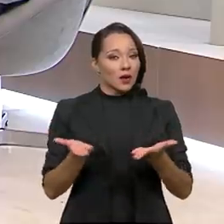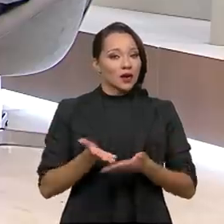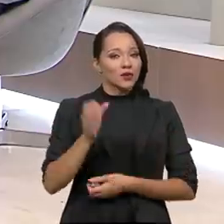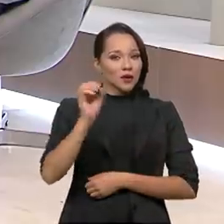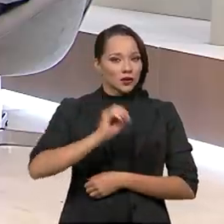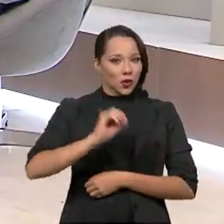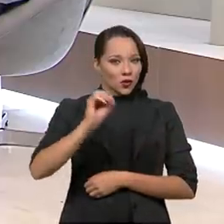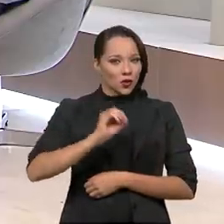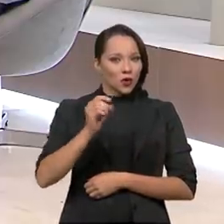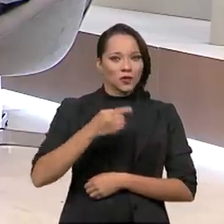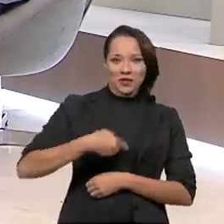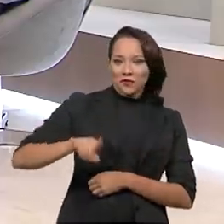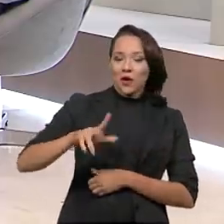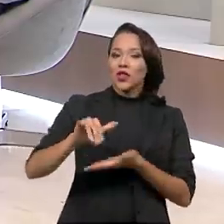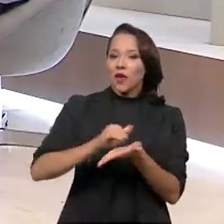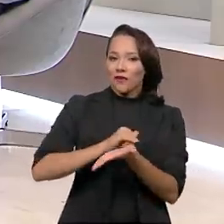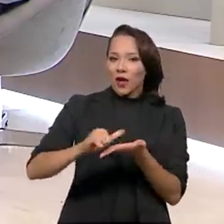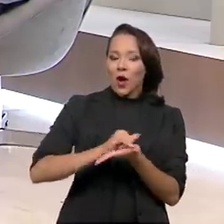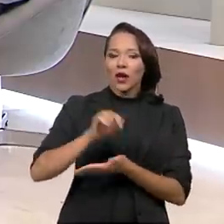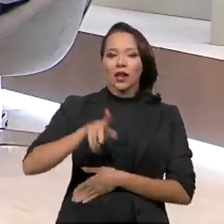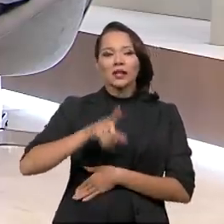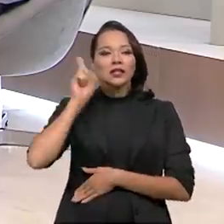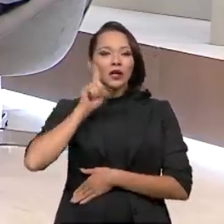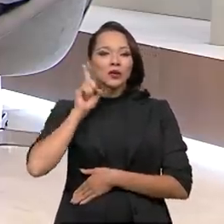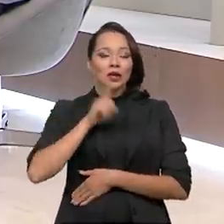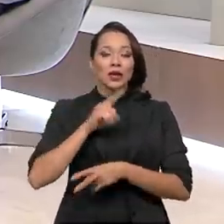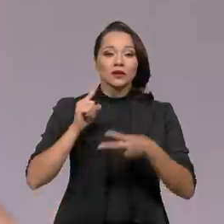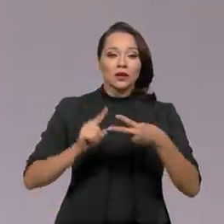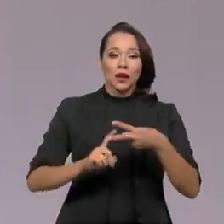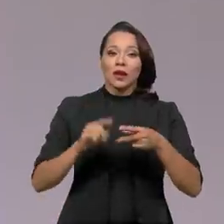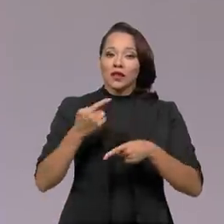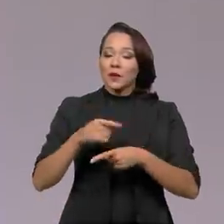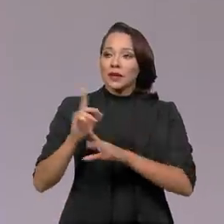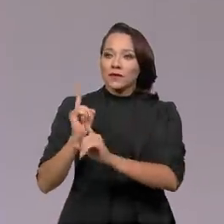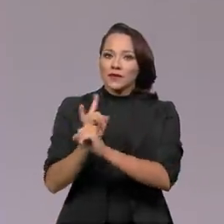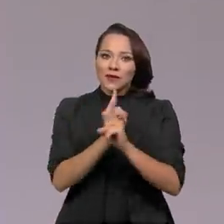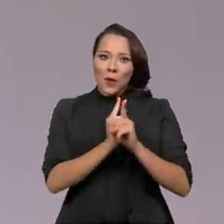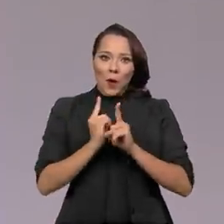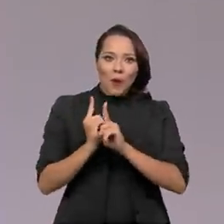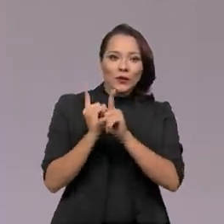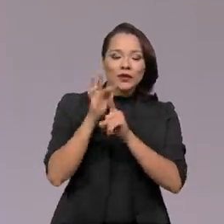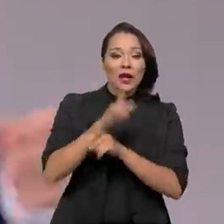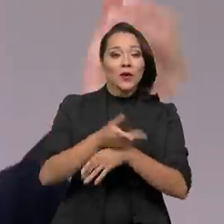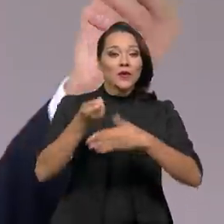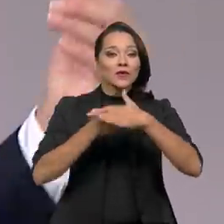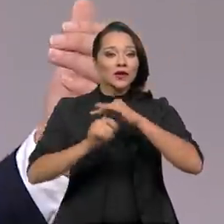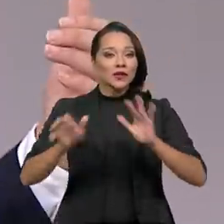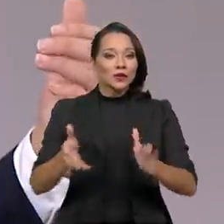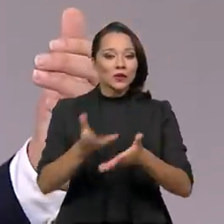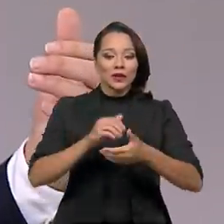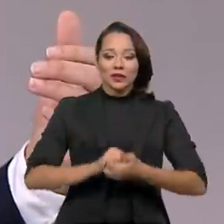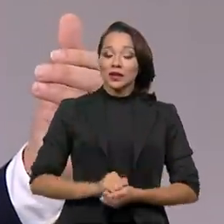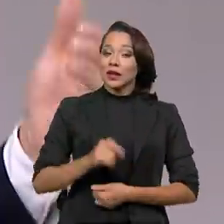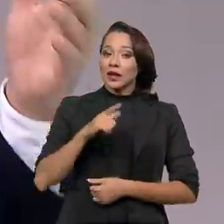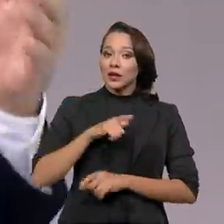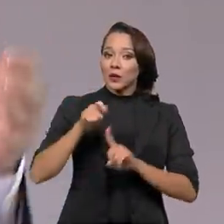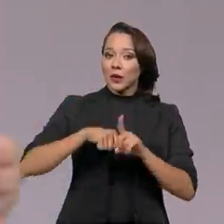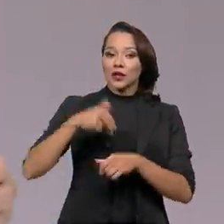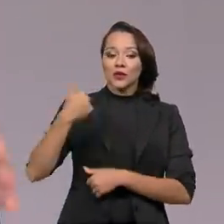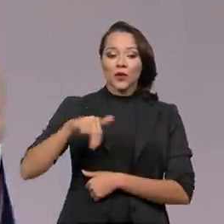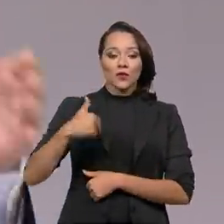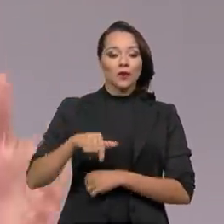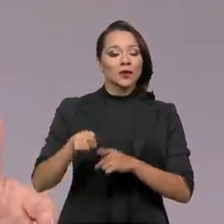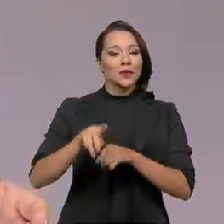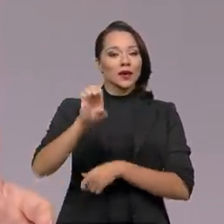outubro o senhor esteve em Nova Iorque, nos Estados Unidos. Teve uma rodada de encontros com investidores e repetiu em novembro